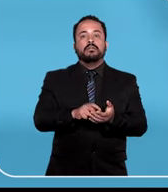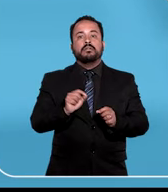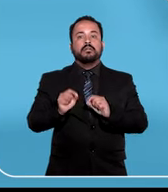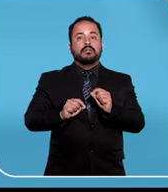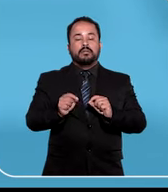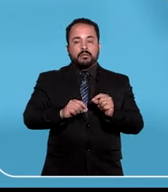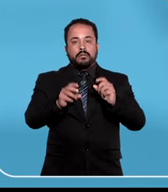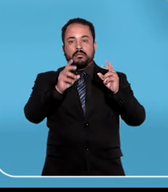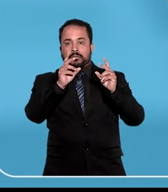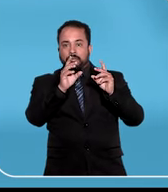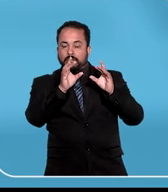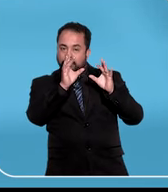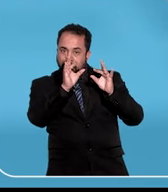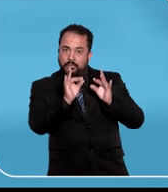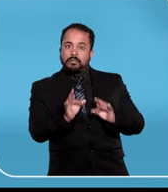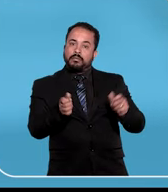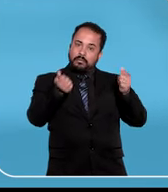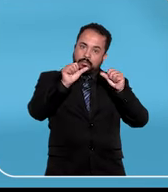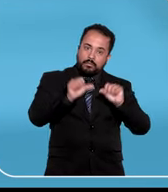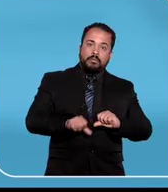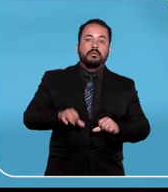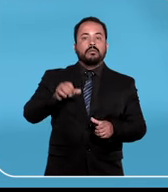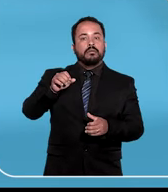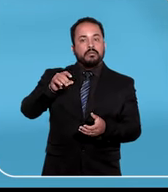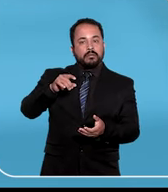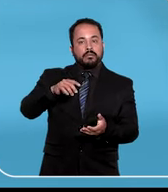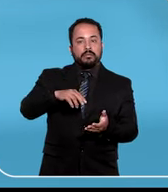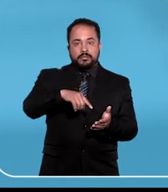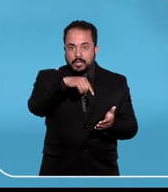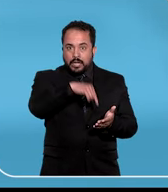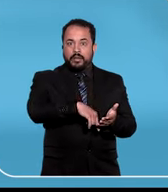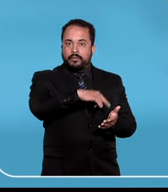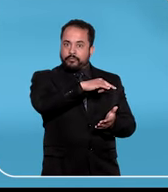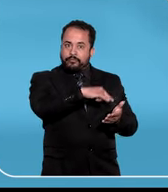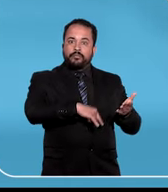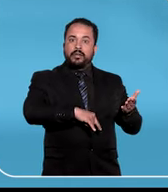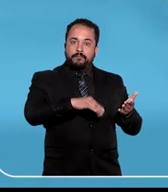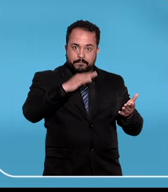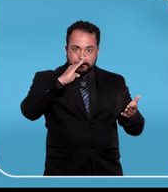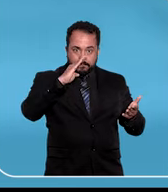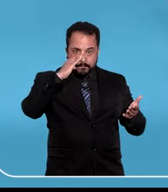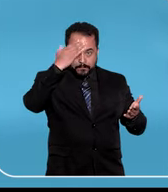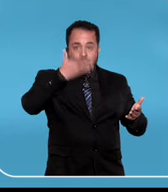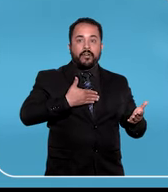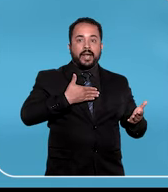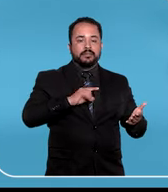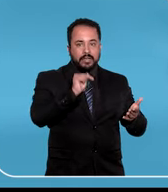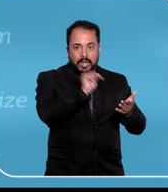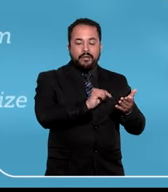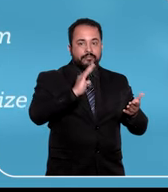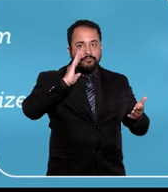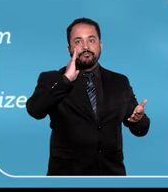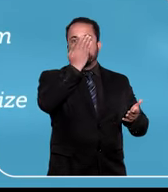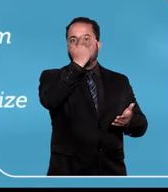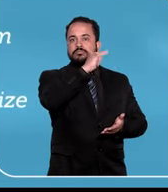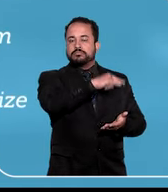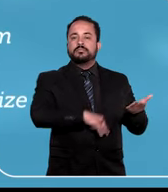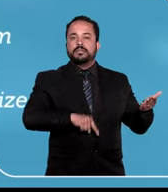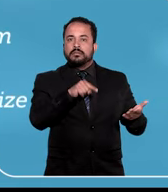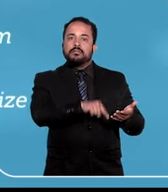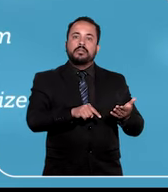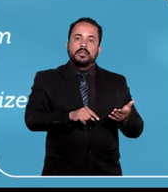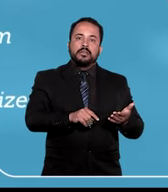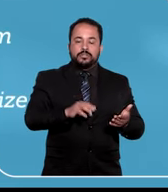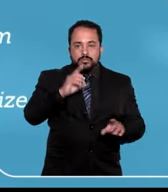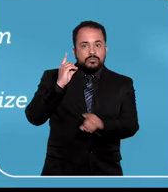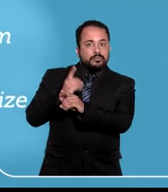condenatória se fundar em depoimentos, exames ou documentos comprovadamente falsos. Quando, após a